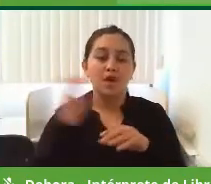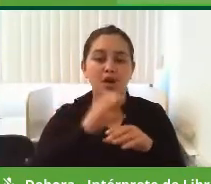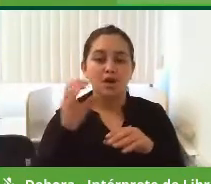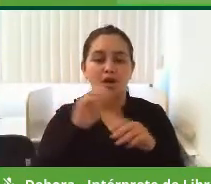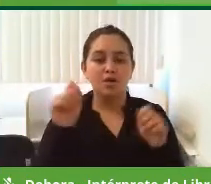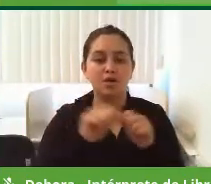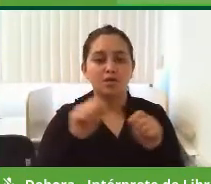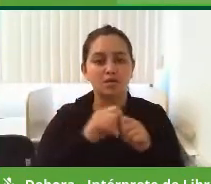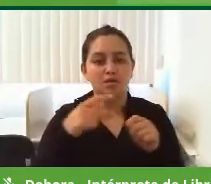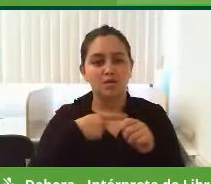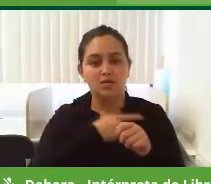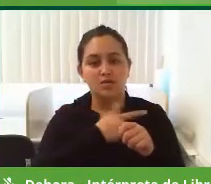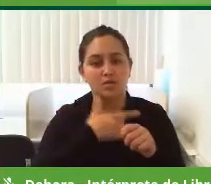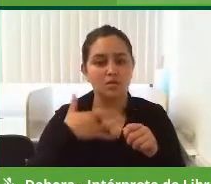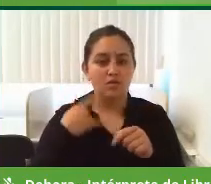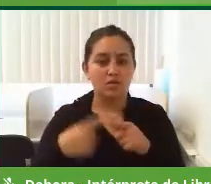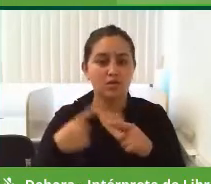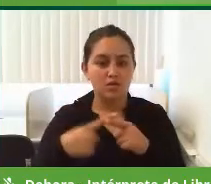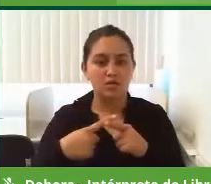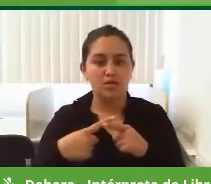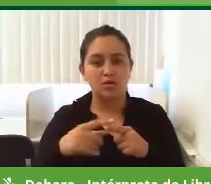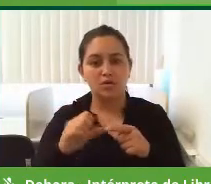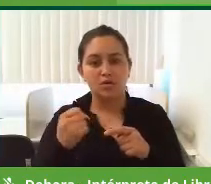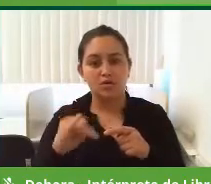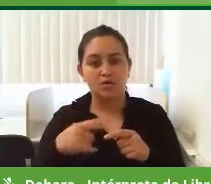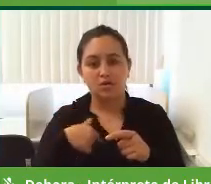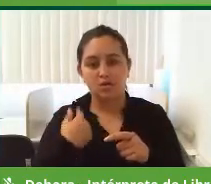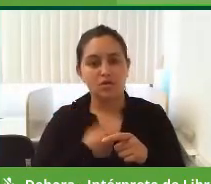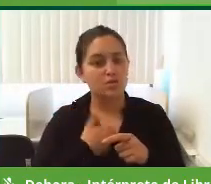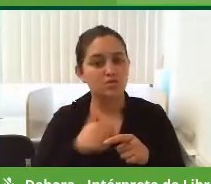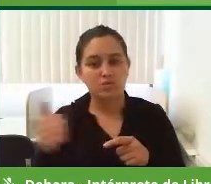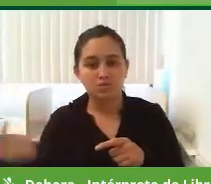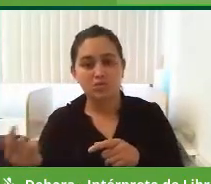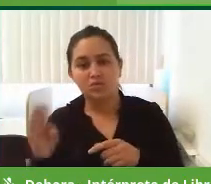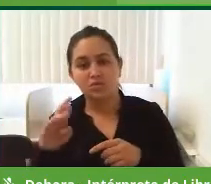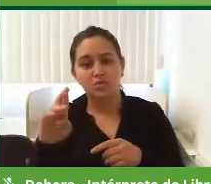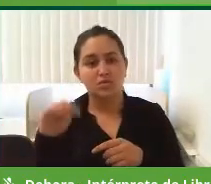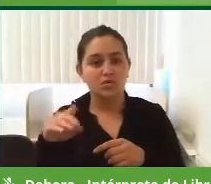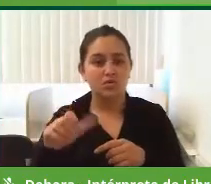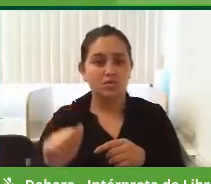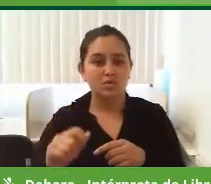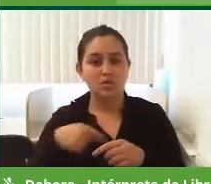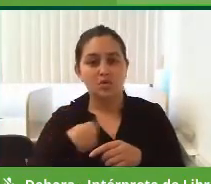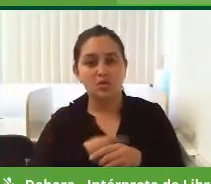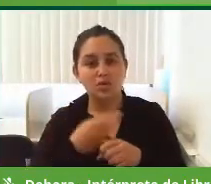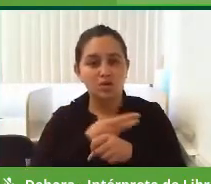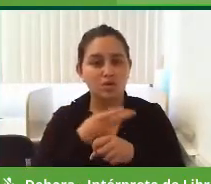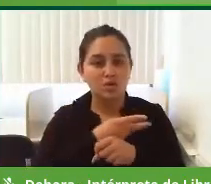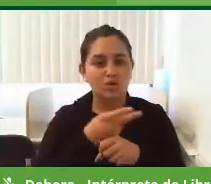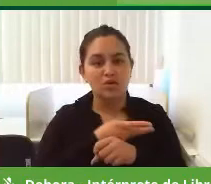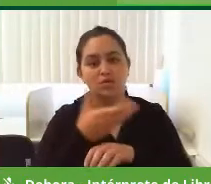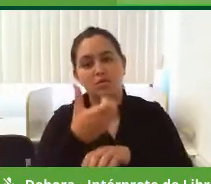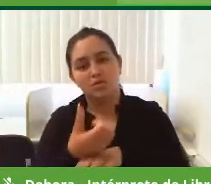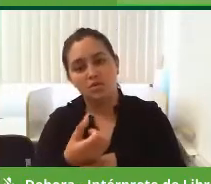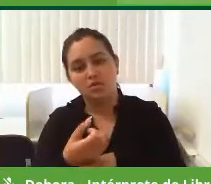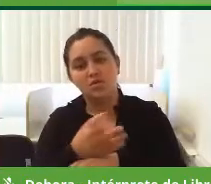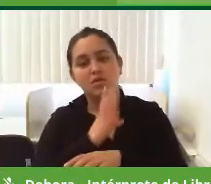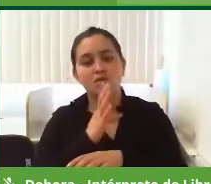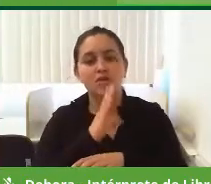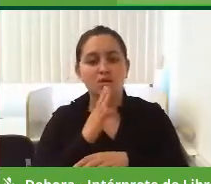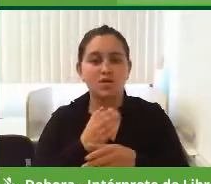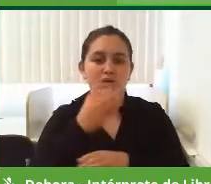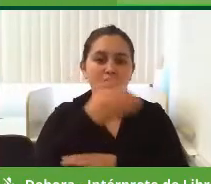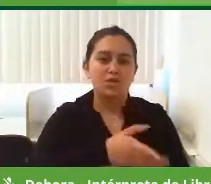fazer esse posto de saúde, porque se nós não tiver o dinheiro aqui, Bruno, nós vamos ficar em Brasília, porque eu conheço os caminhos de Brasília, eu